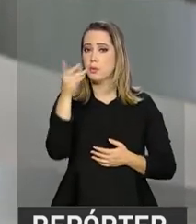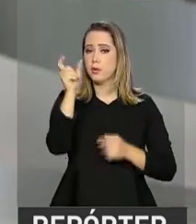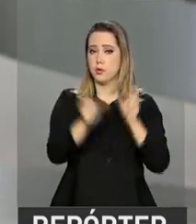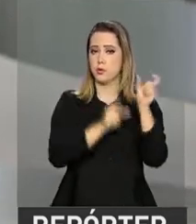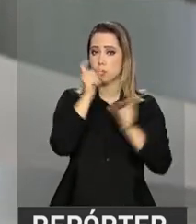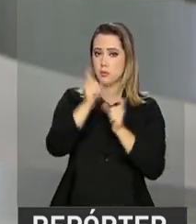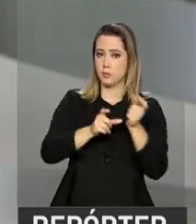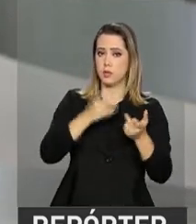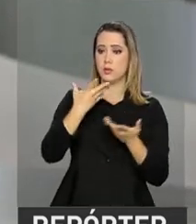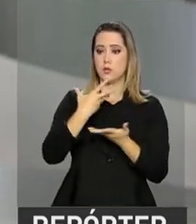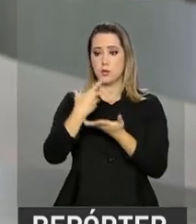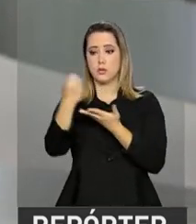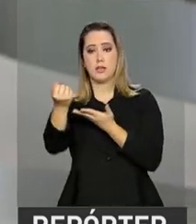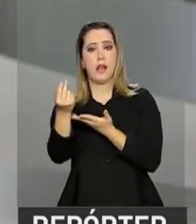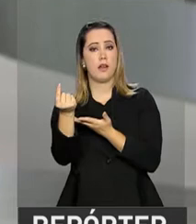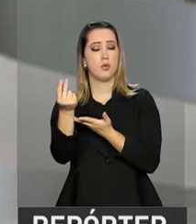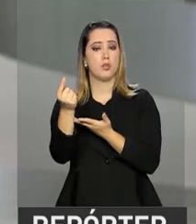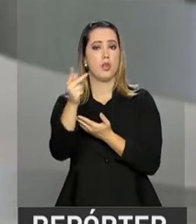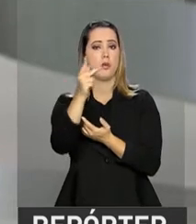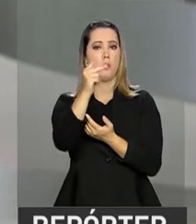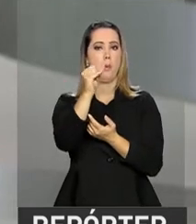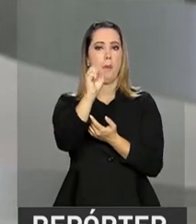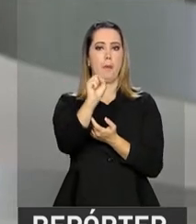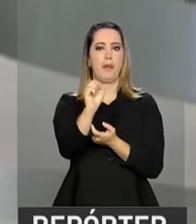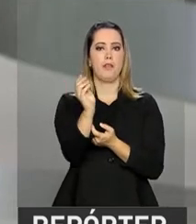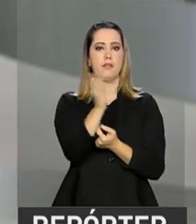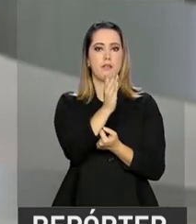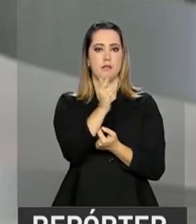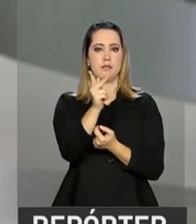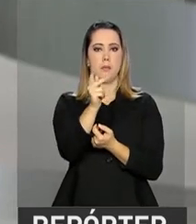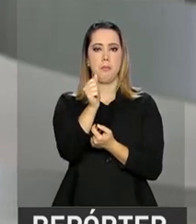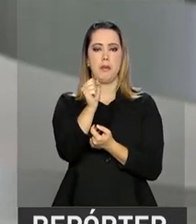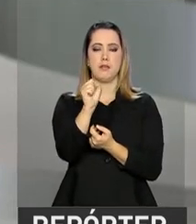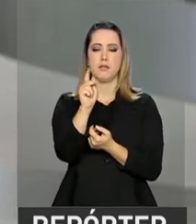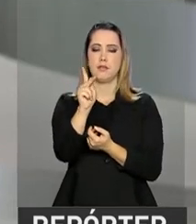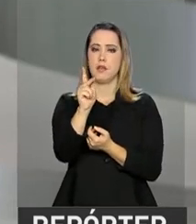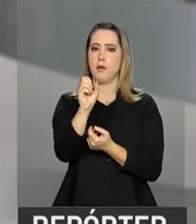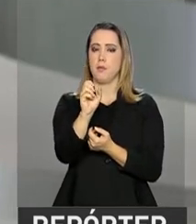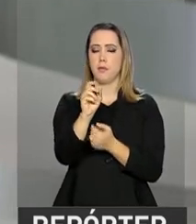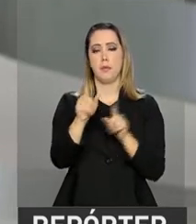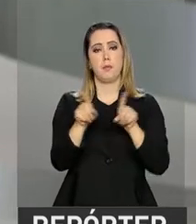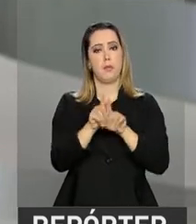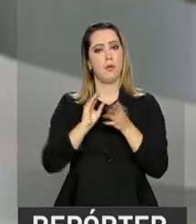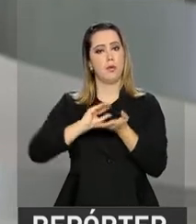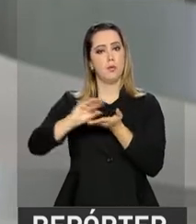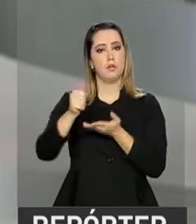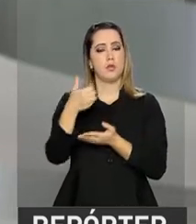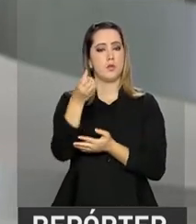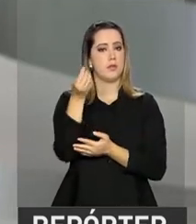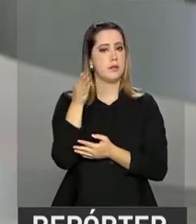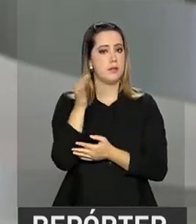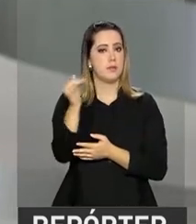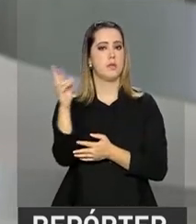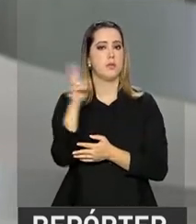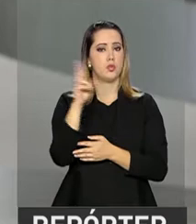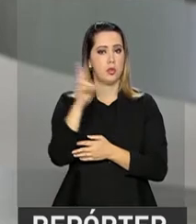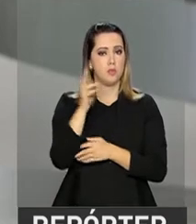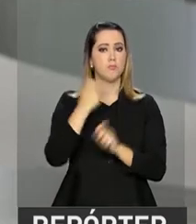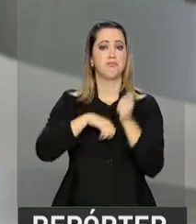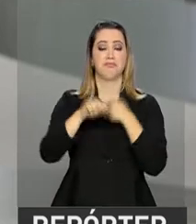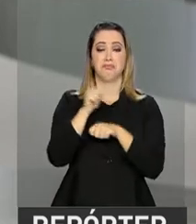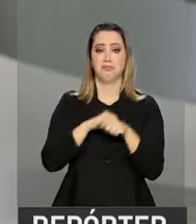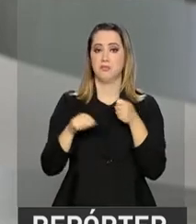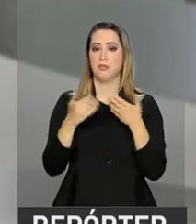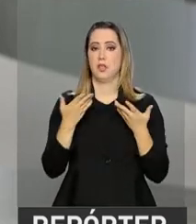pessoas deverão ser beneficiadas com a medida que promete injetar cerca de 16 bilhões de reais na economia.